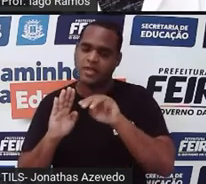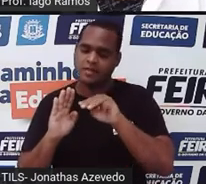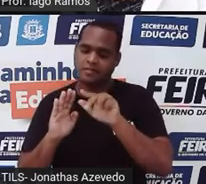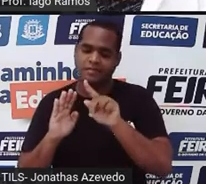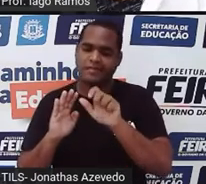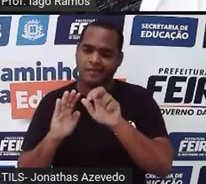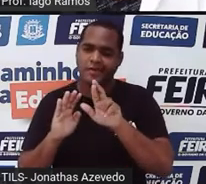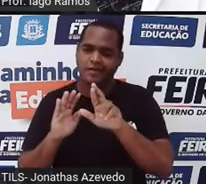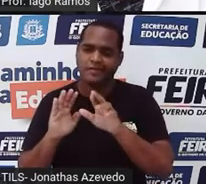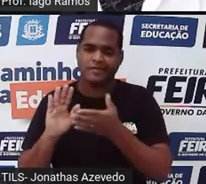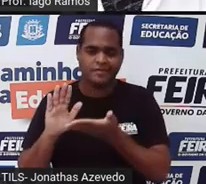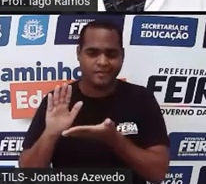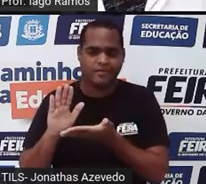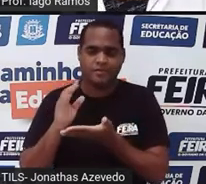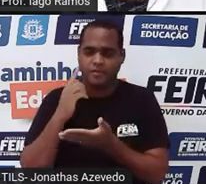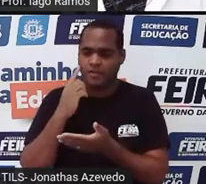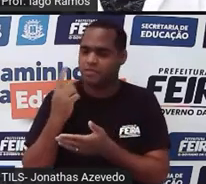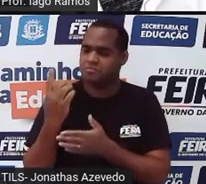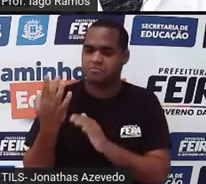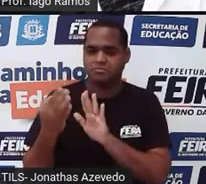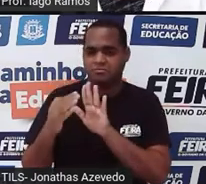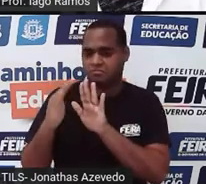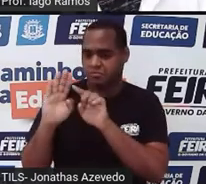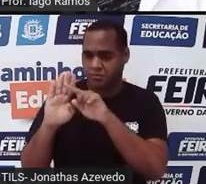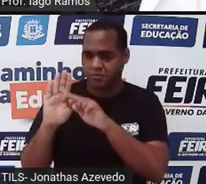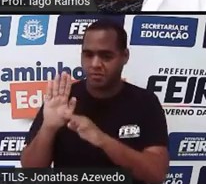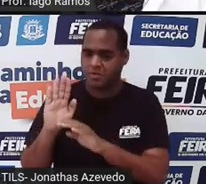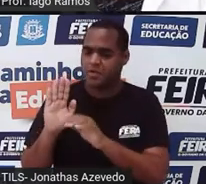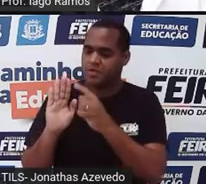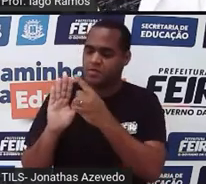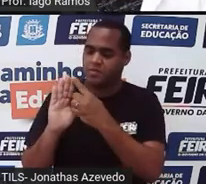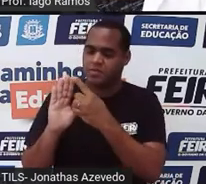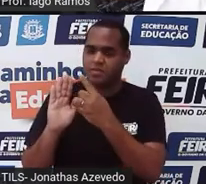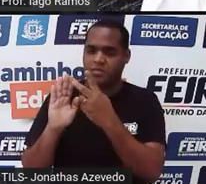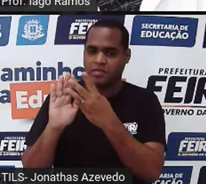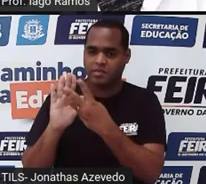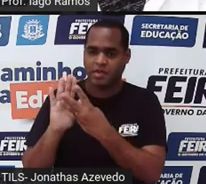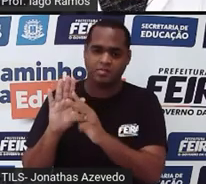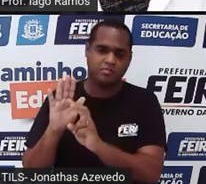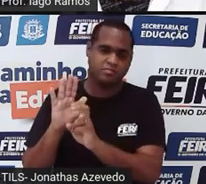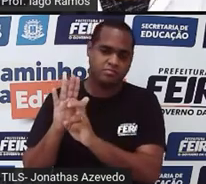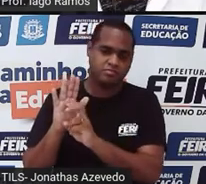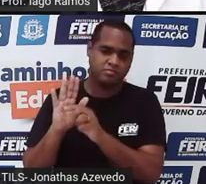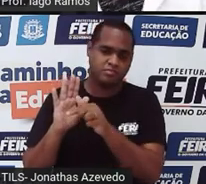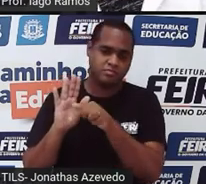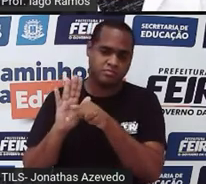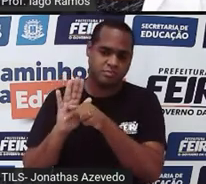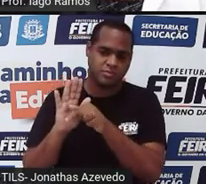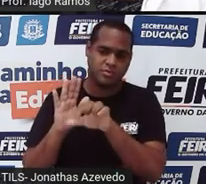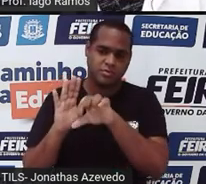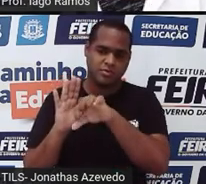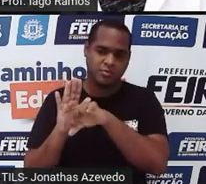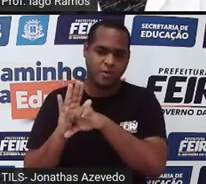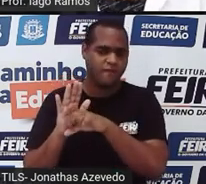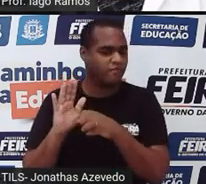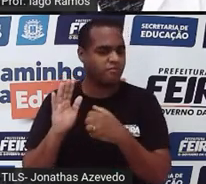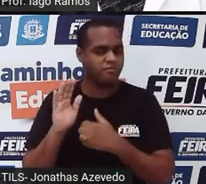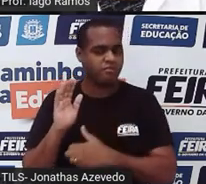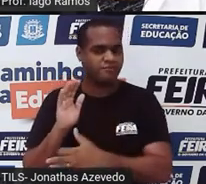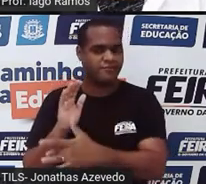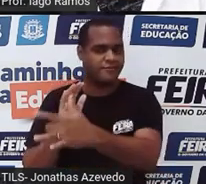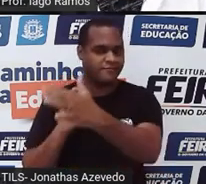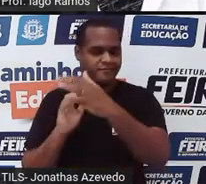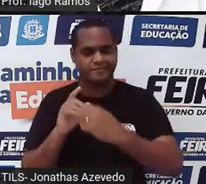números ímpares. Começando do um, né? Um, três, cinco, sete, nove e por aí